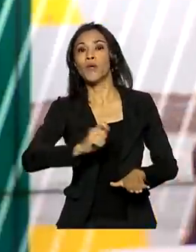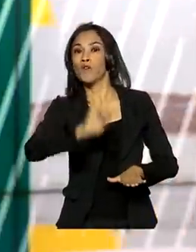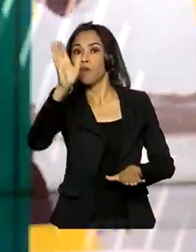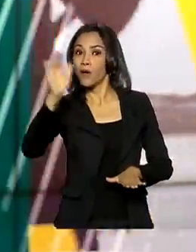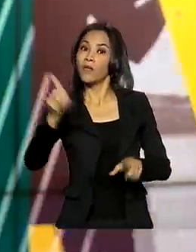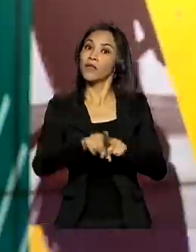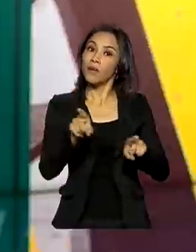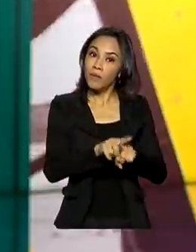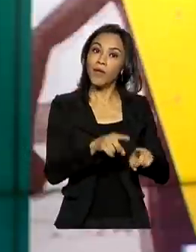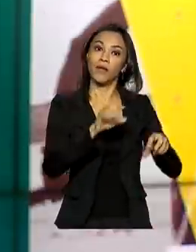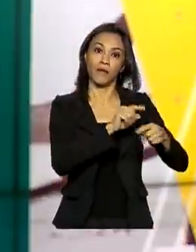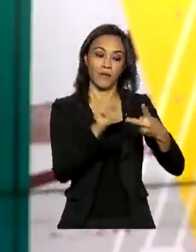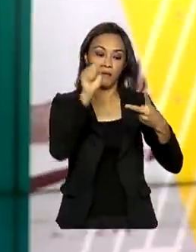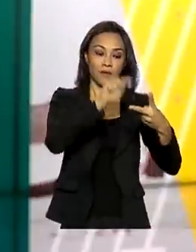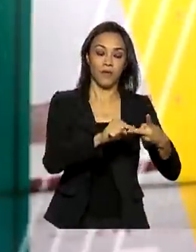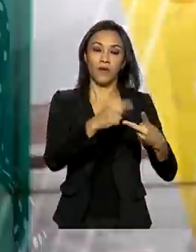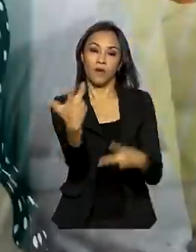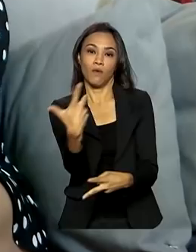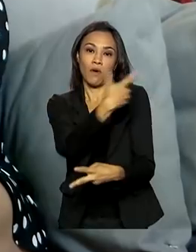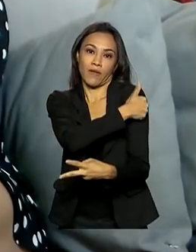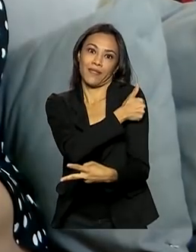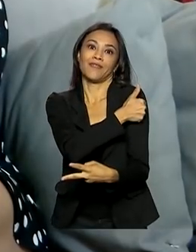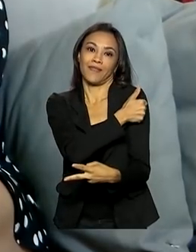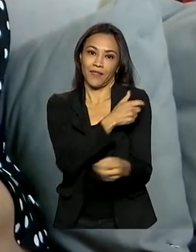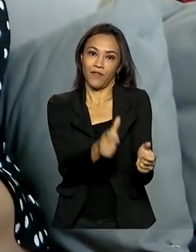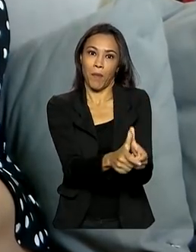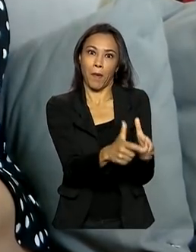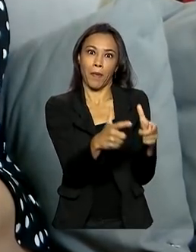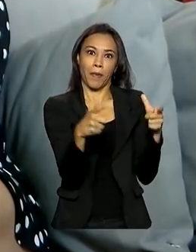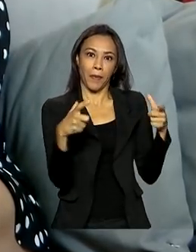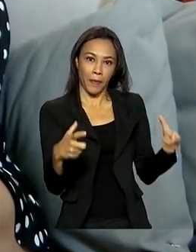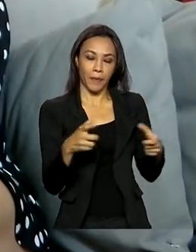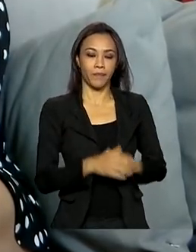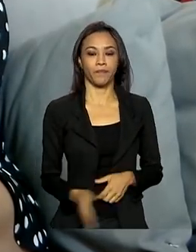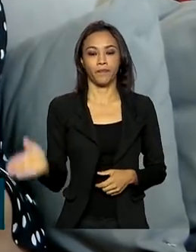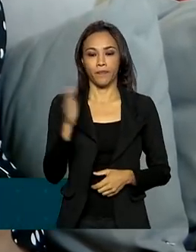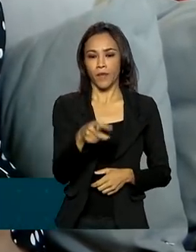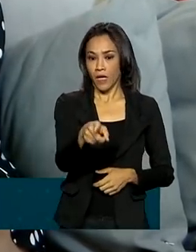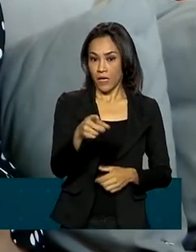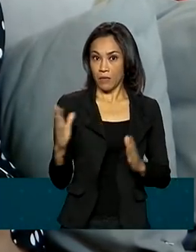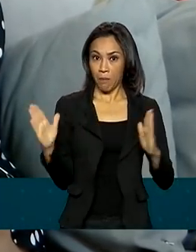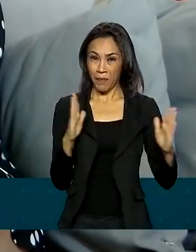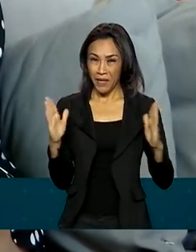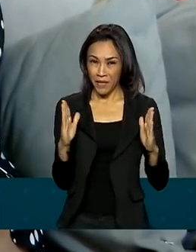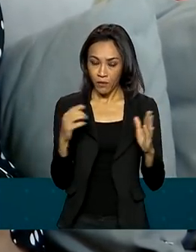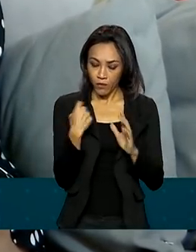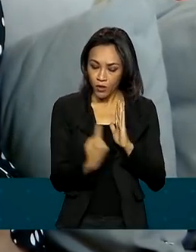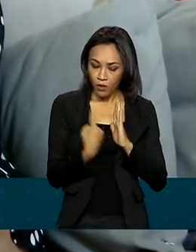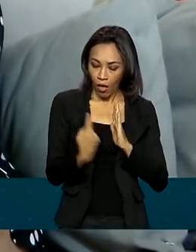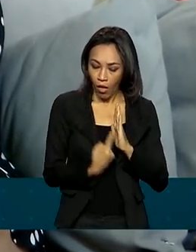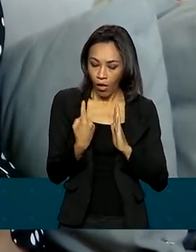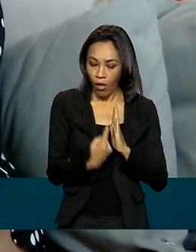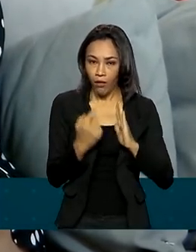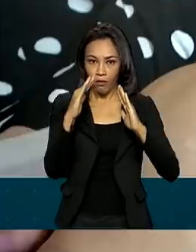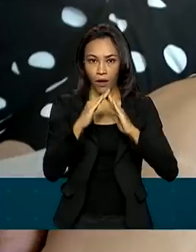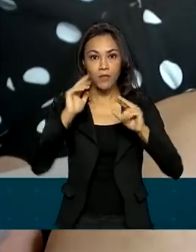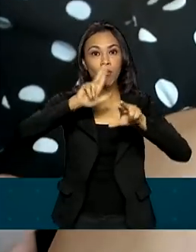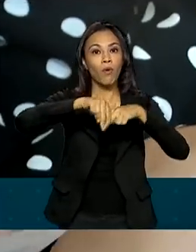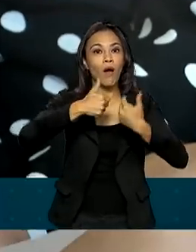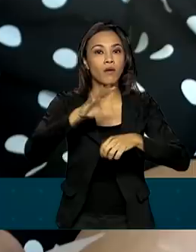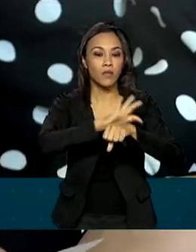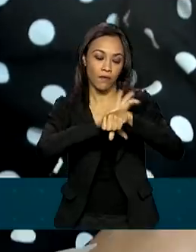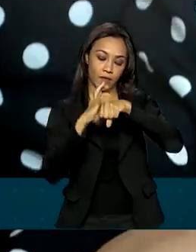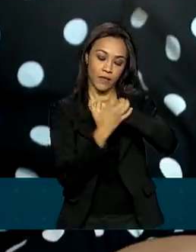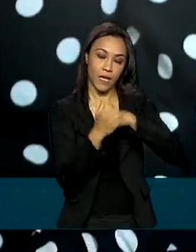vacinação contra a Covid-19. Após um longo período isolada em casa por conta da pandemia de Covid-19,